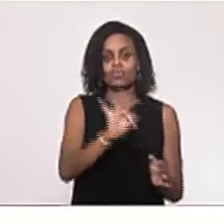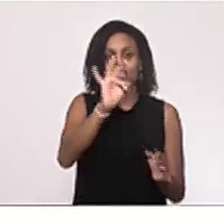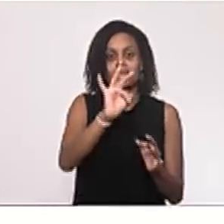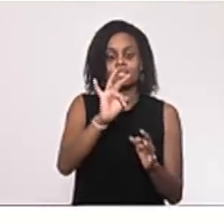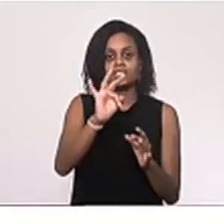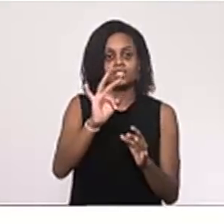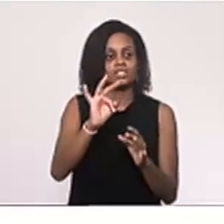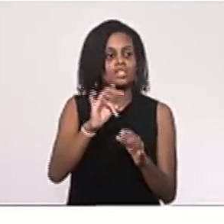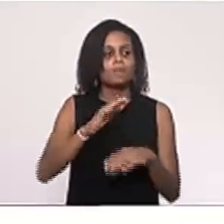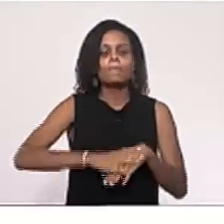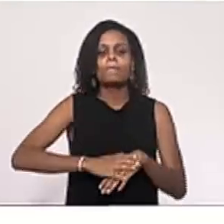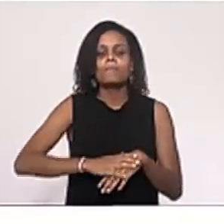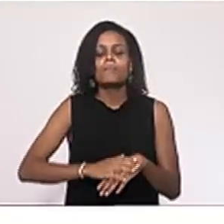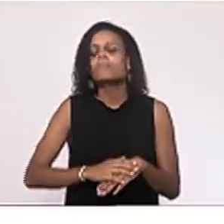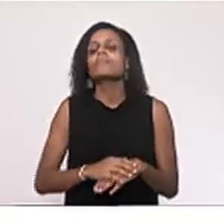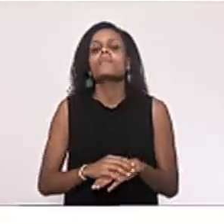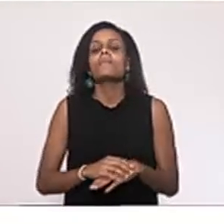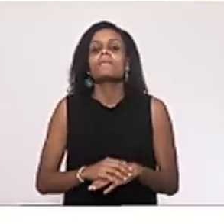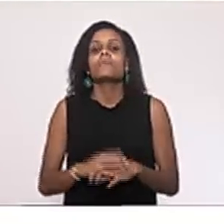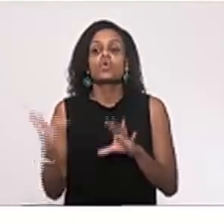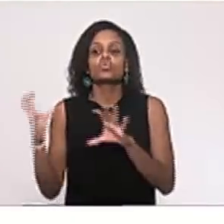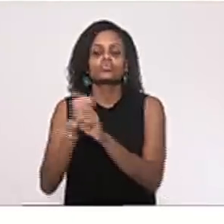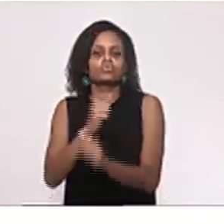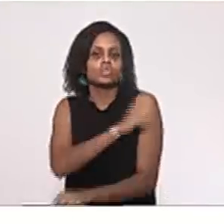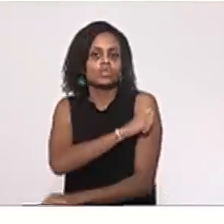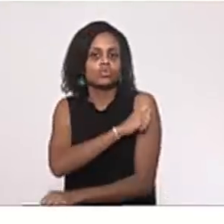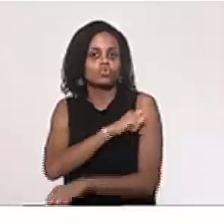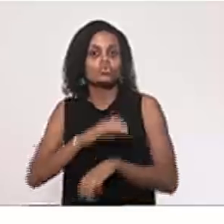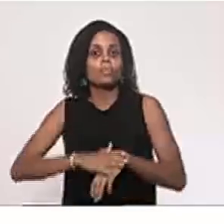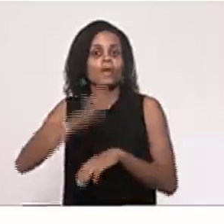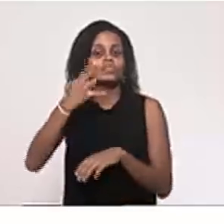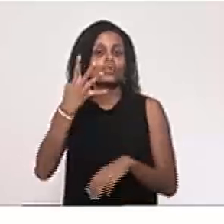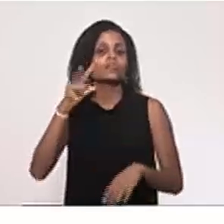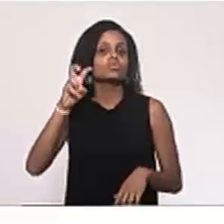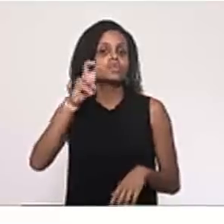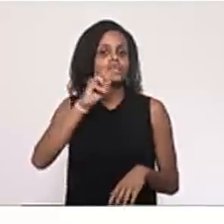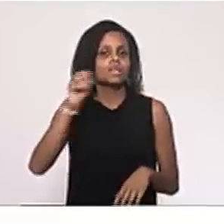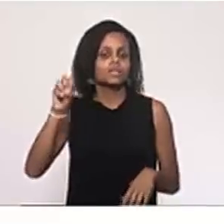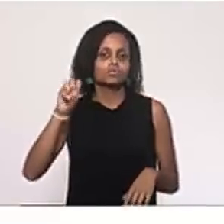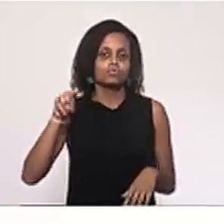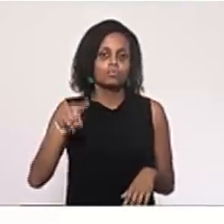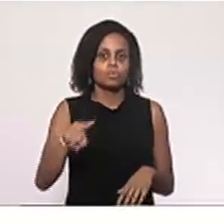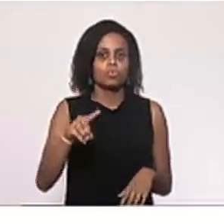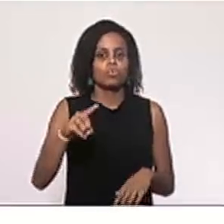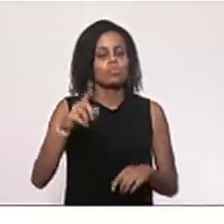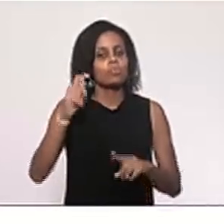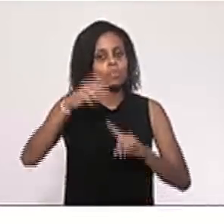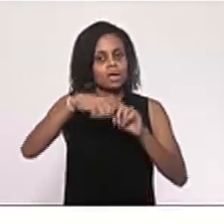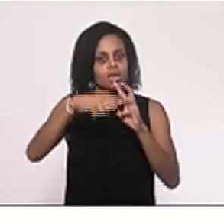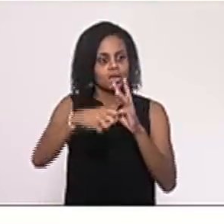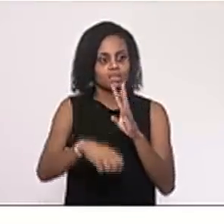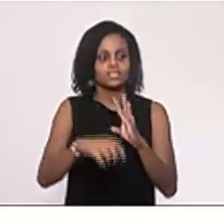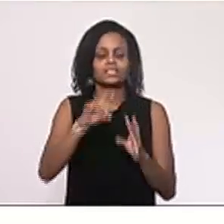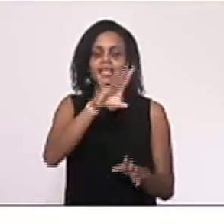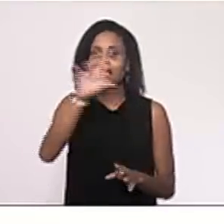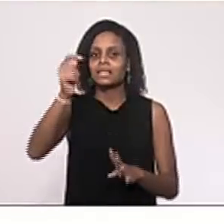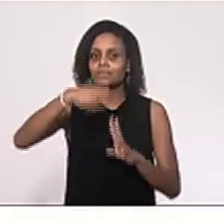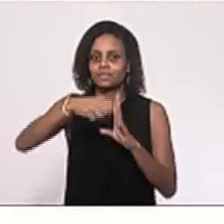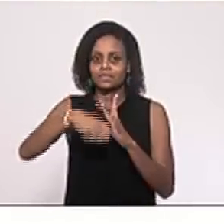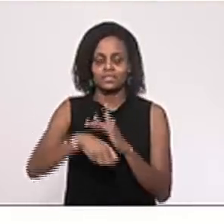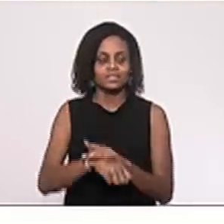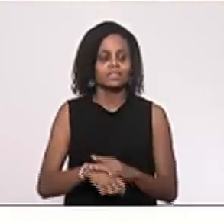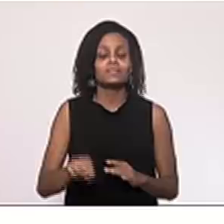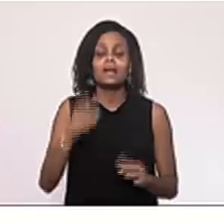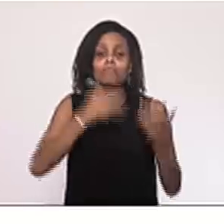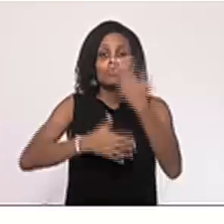dá mais de 4.500 reais por mês. Cada mensalidade. Deputado Anderson Moraes, como diz aquela canção que eles tanto